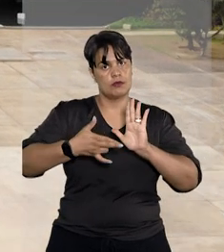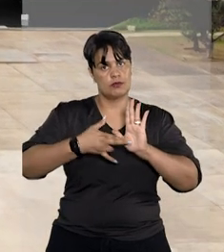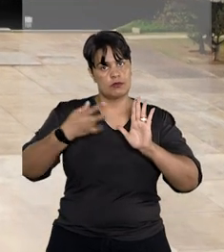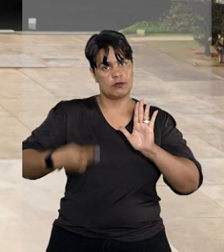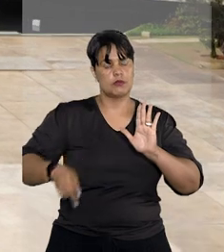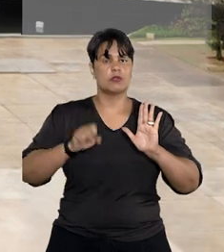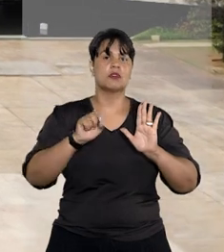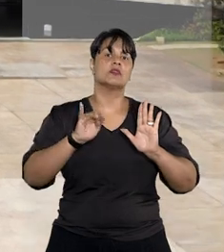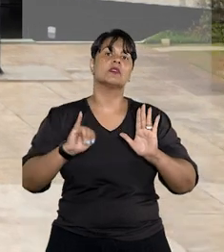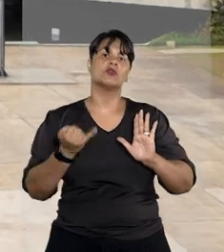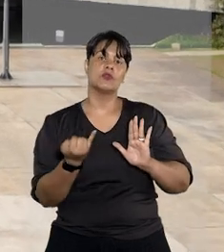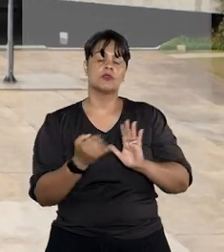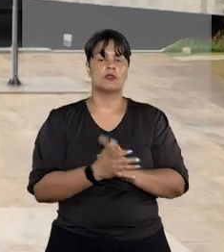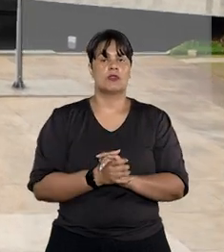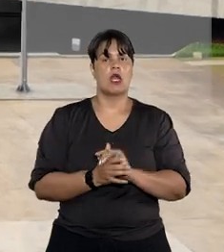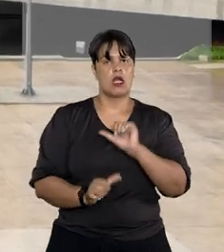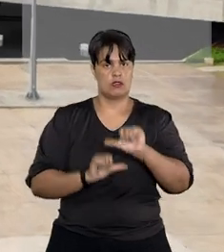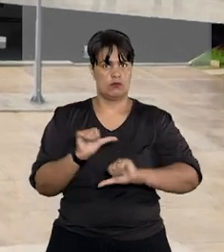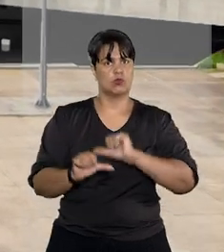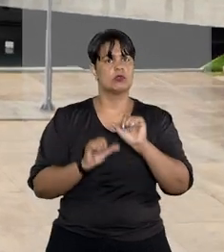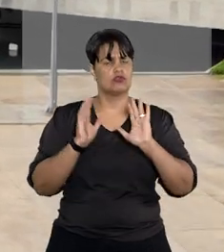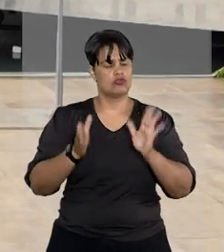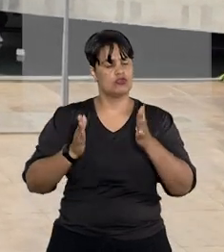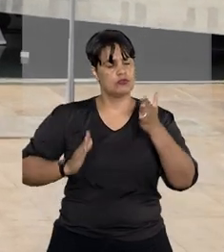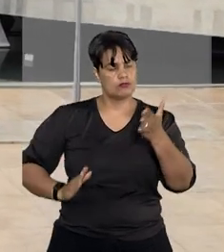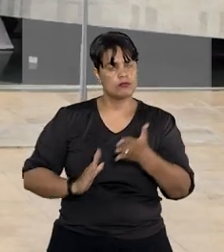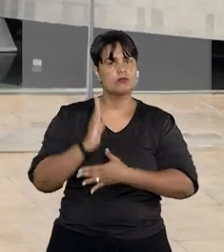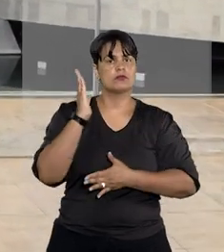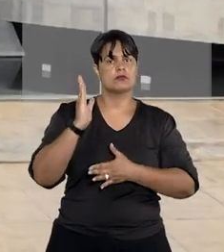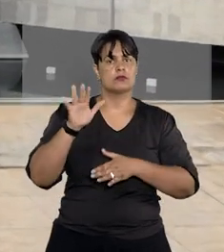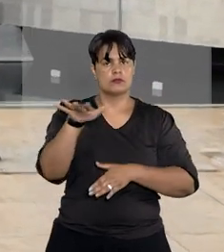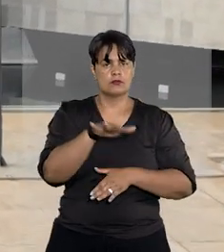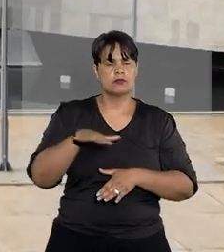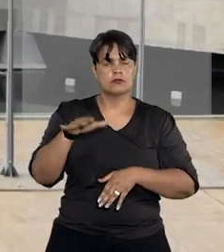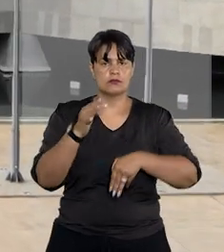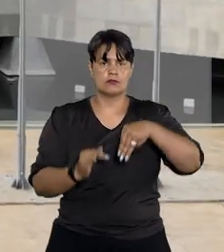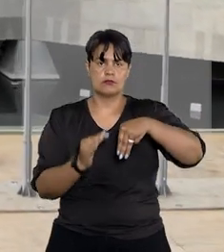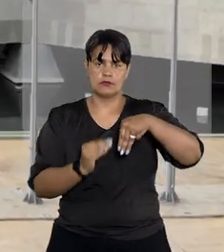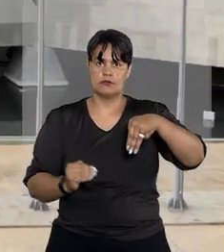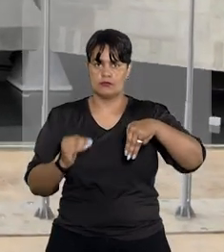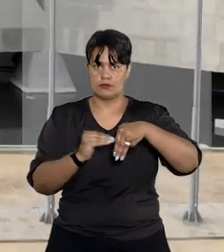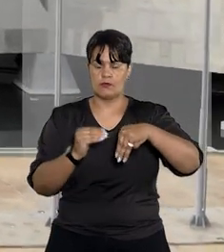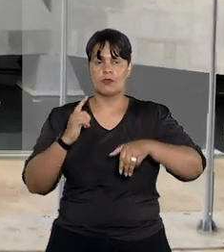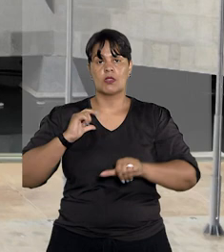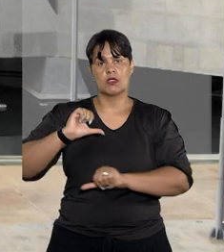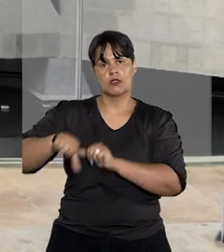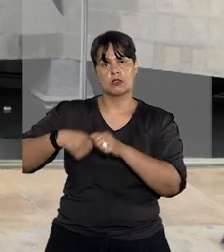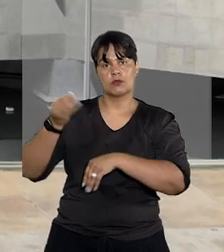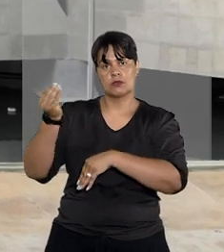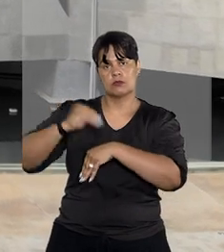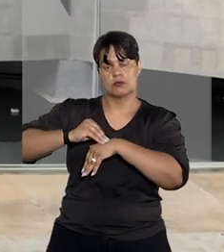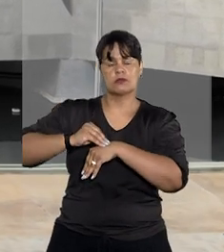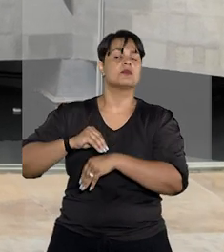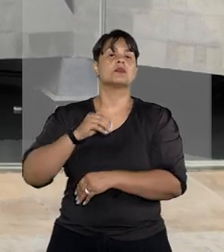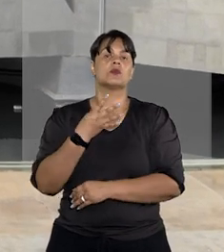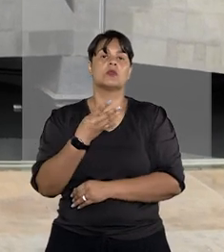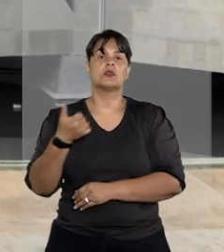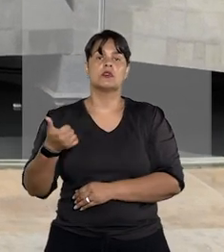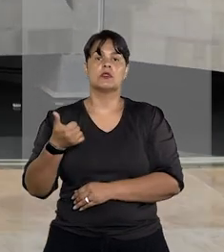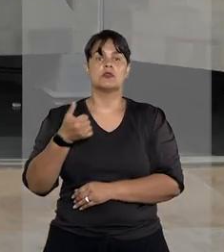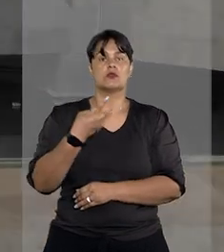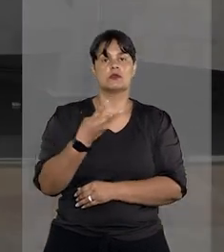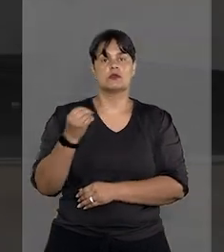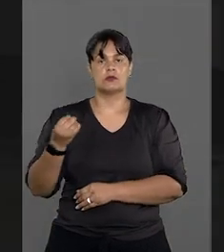Tribunal de Justiça. As mudanças aprovadas pelos ministros constam na Emenda Regimental 41 de 2022.